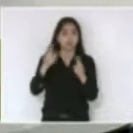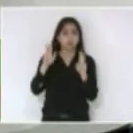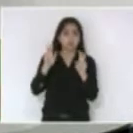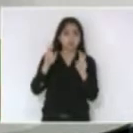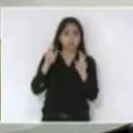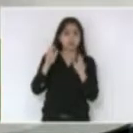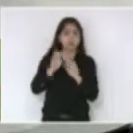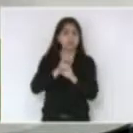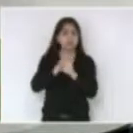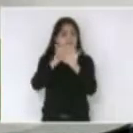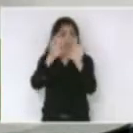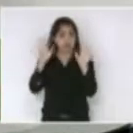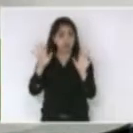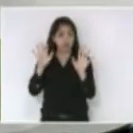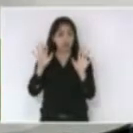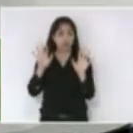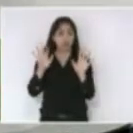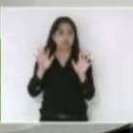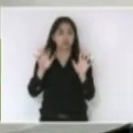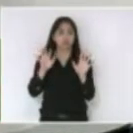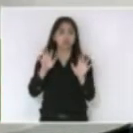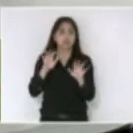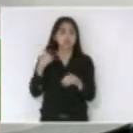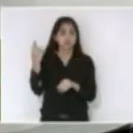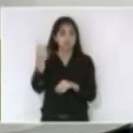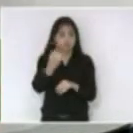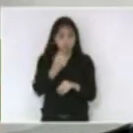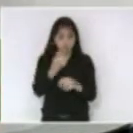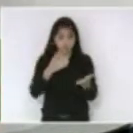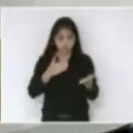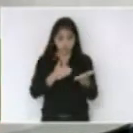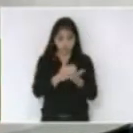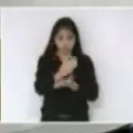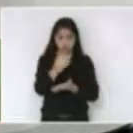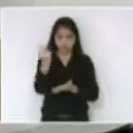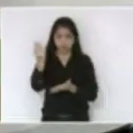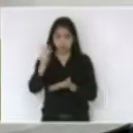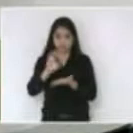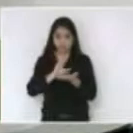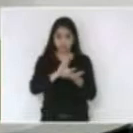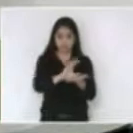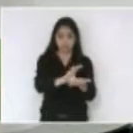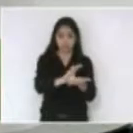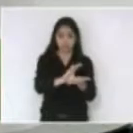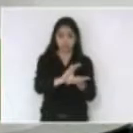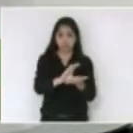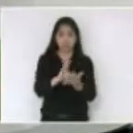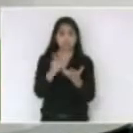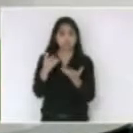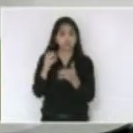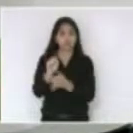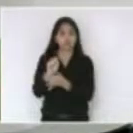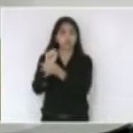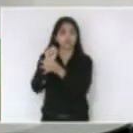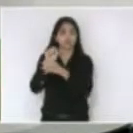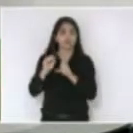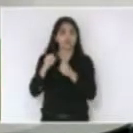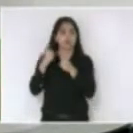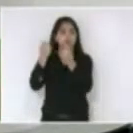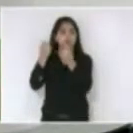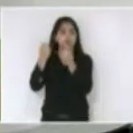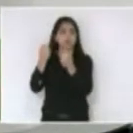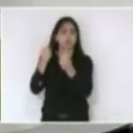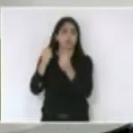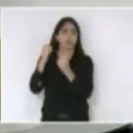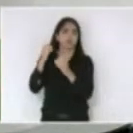trabalhadores e trabalhadoras da Selesc nós aprovamos este empréstimo e nós queremos o fortalecimento dessa empresa ela